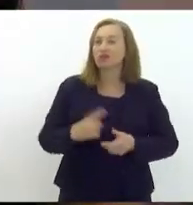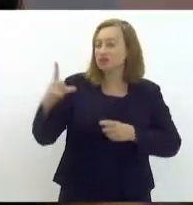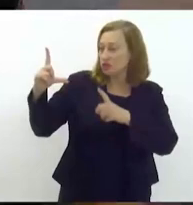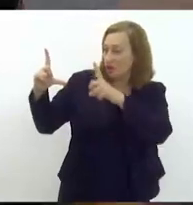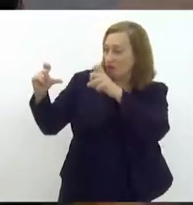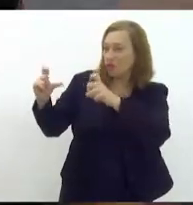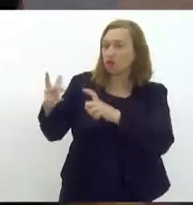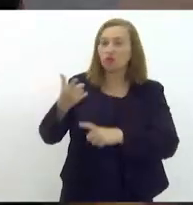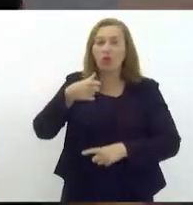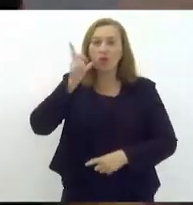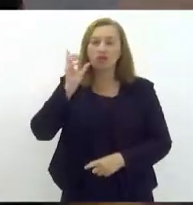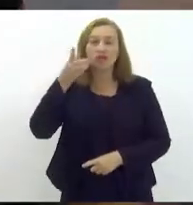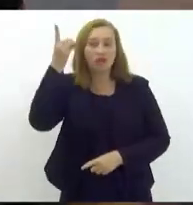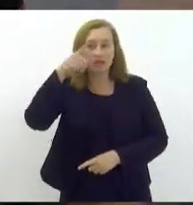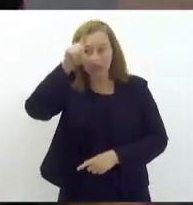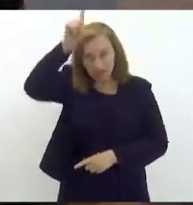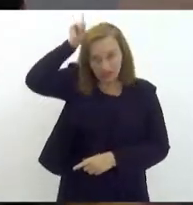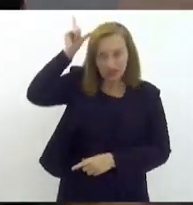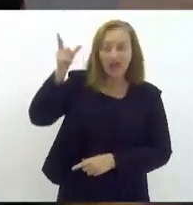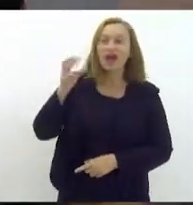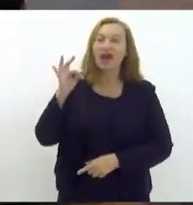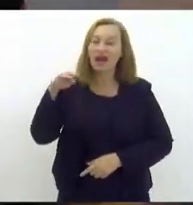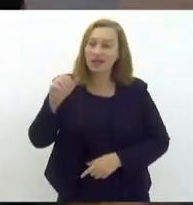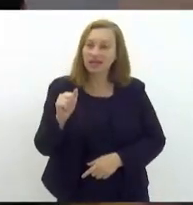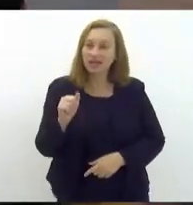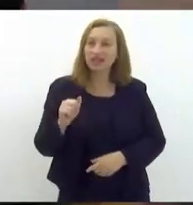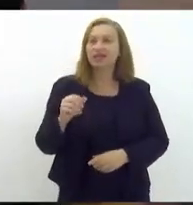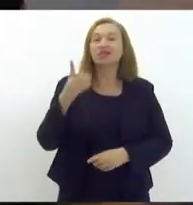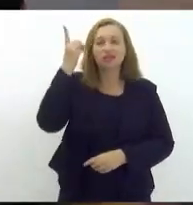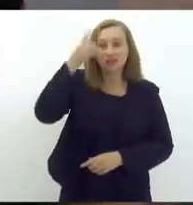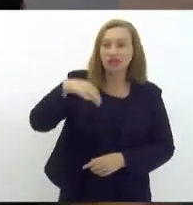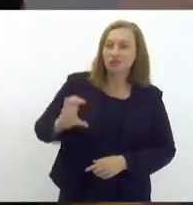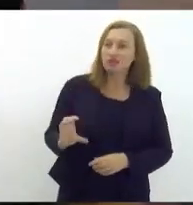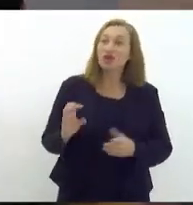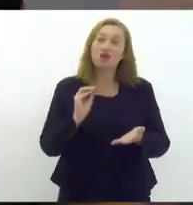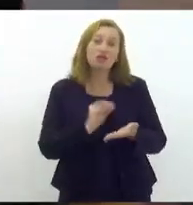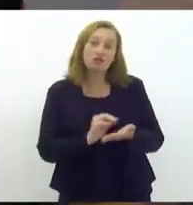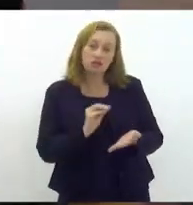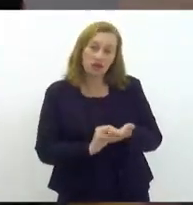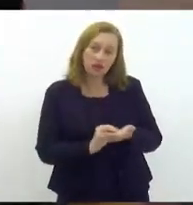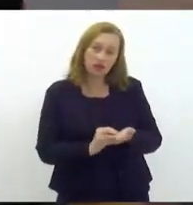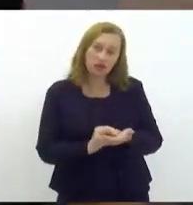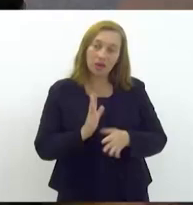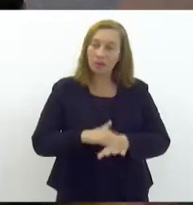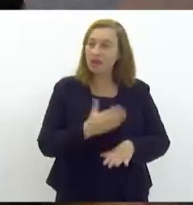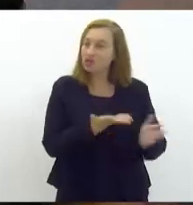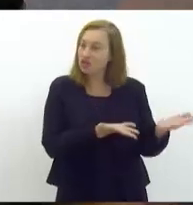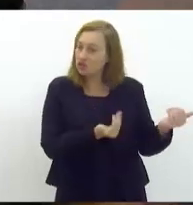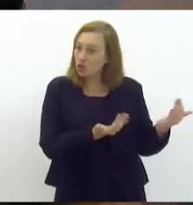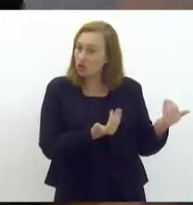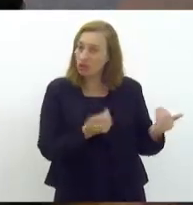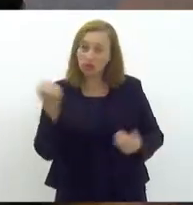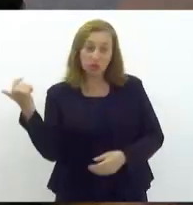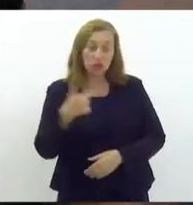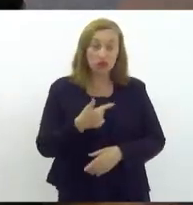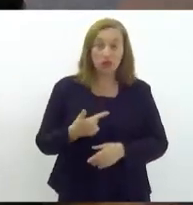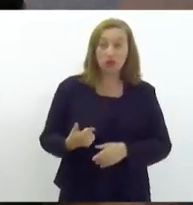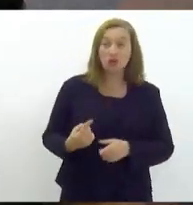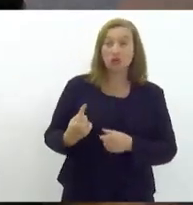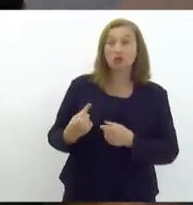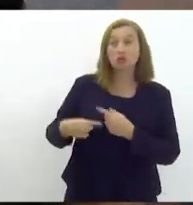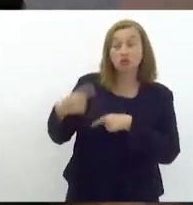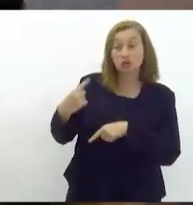foto ontem com o deputado Luiz Paulo, o deputado Atila Nunes, o deputado Mink, mas faltou, embora muito mais jovem que os anteriores,